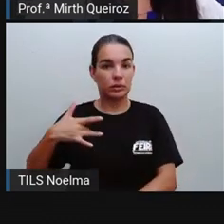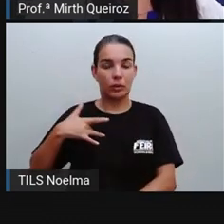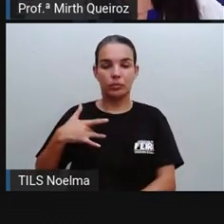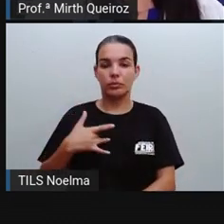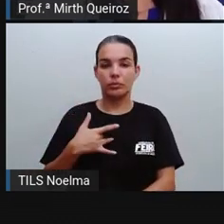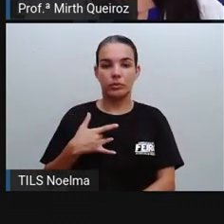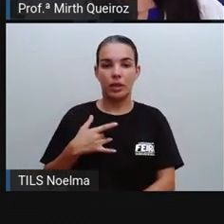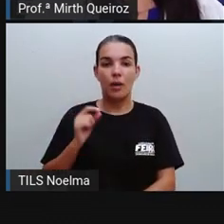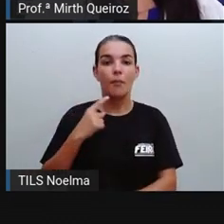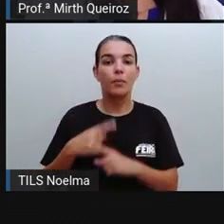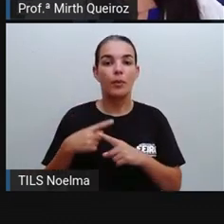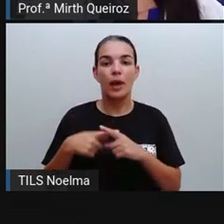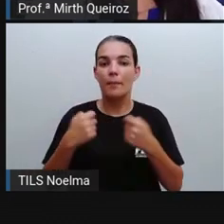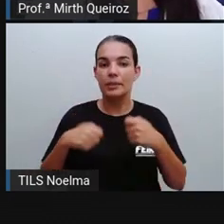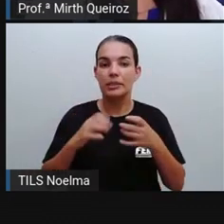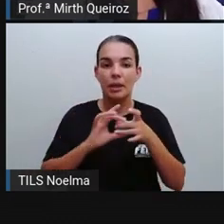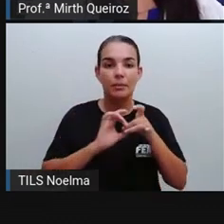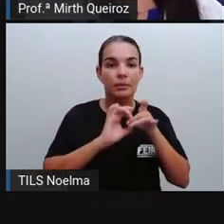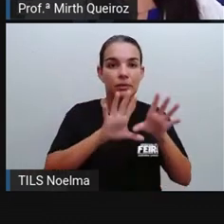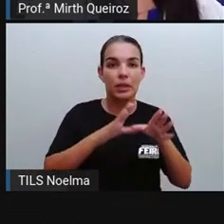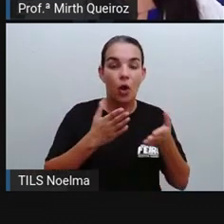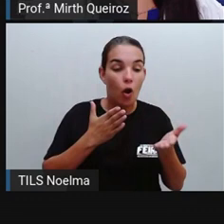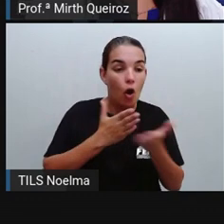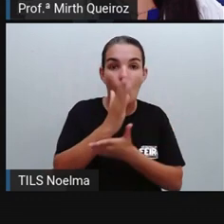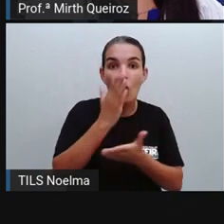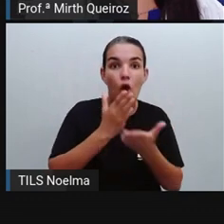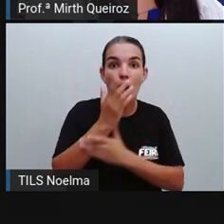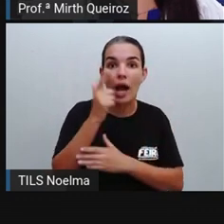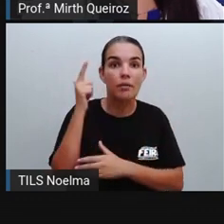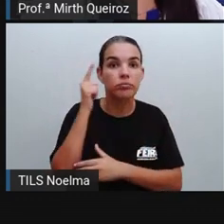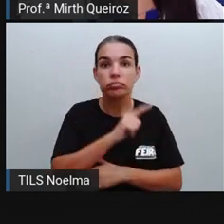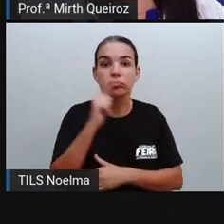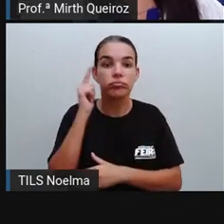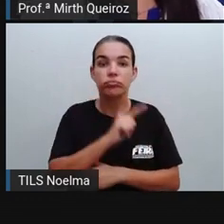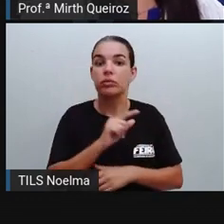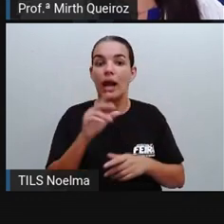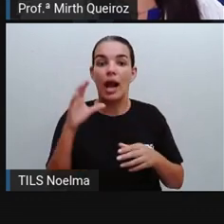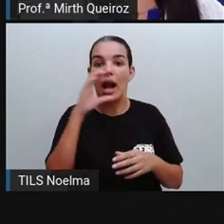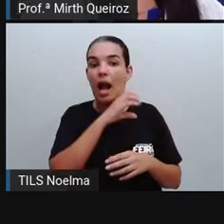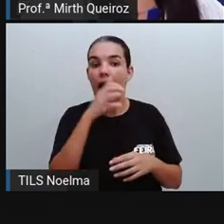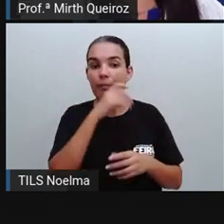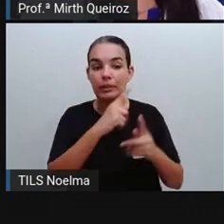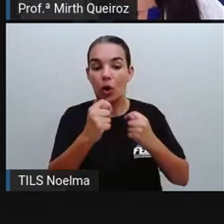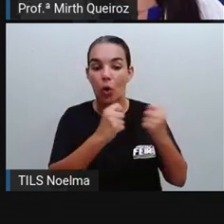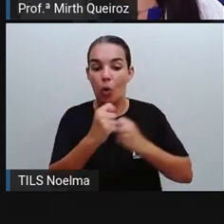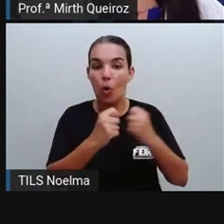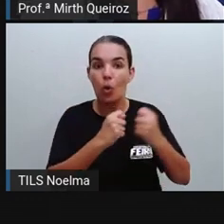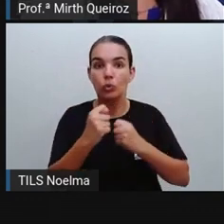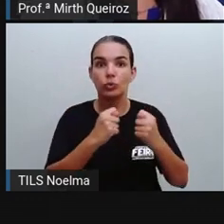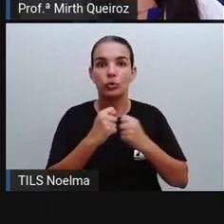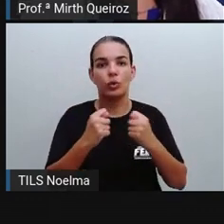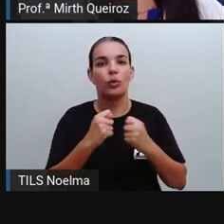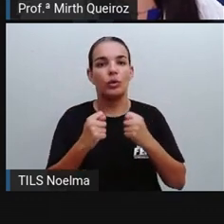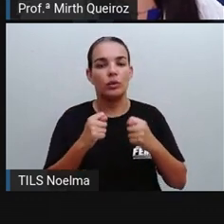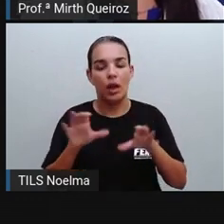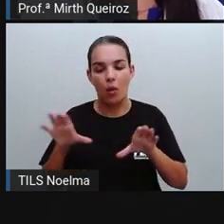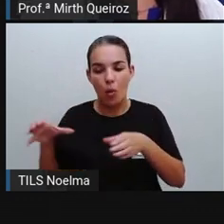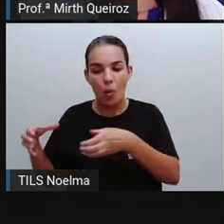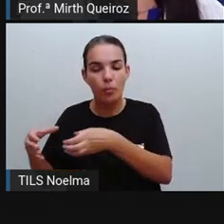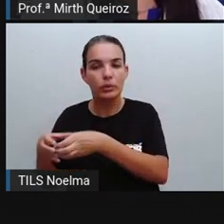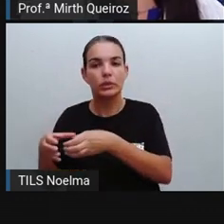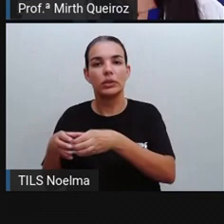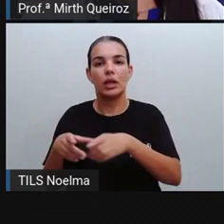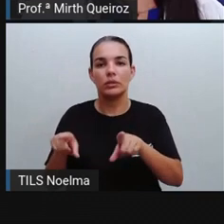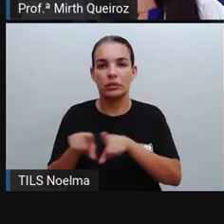pública, a fim de permitir a implementação de medidas de controle nos níveis da comunidade